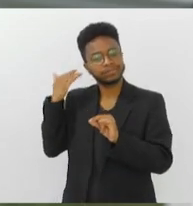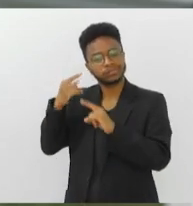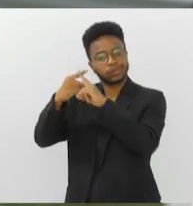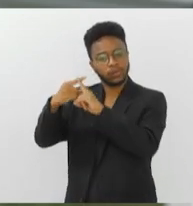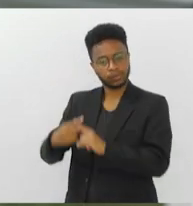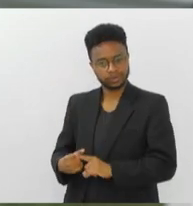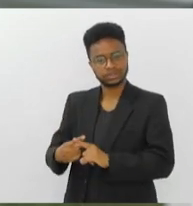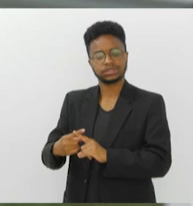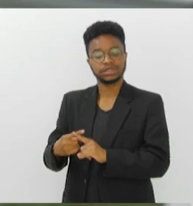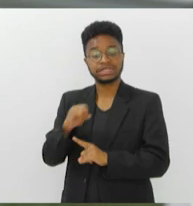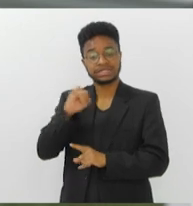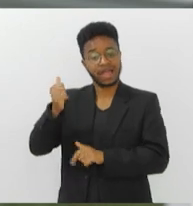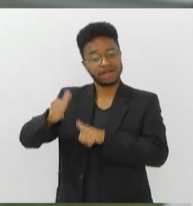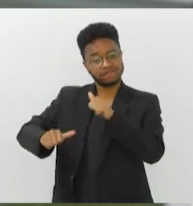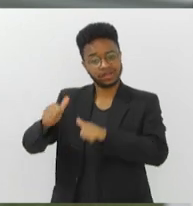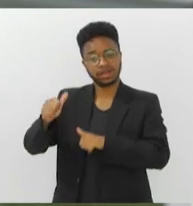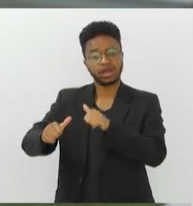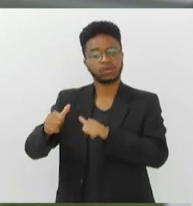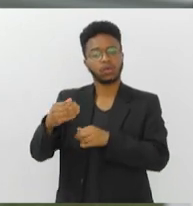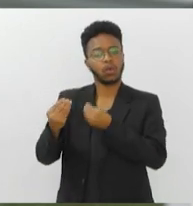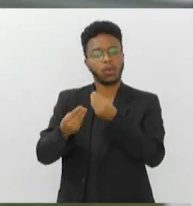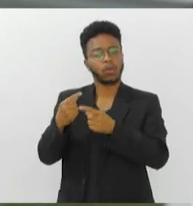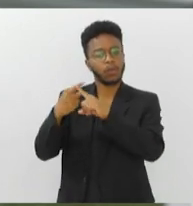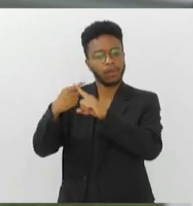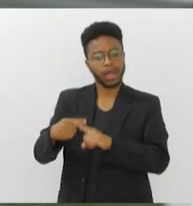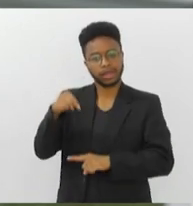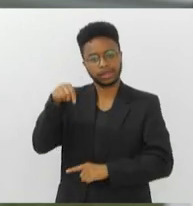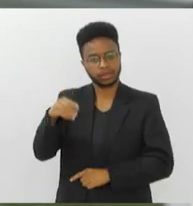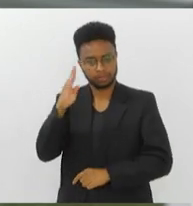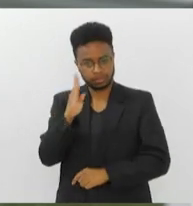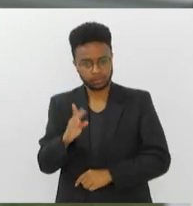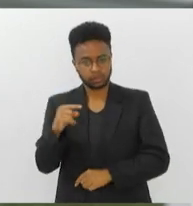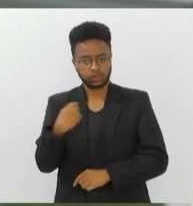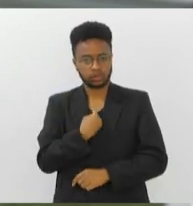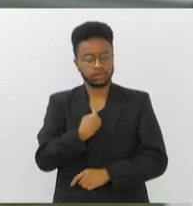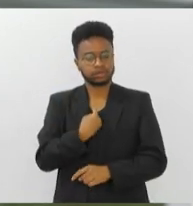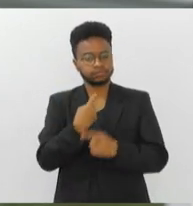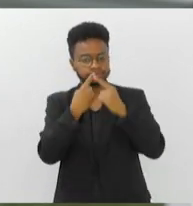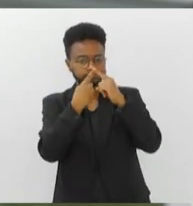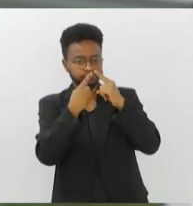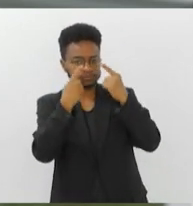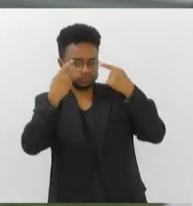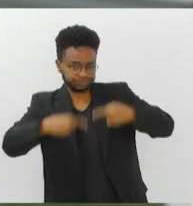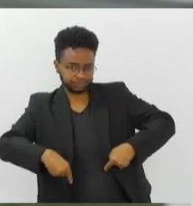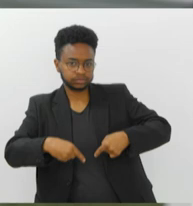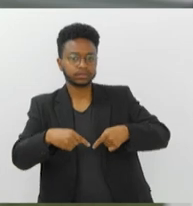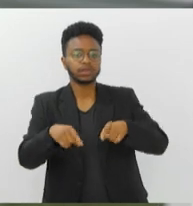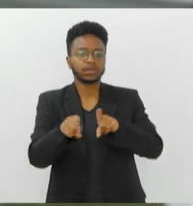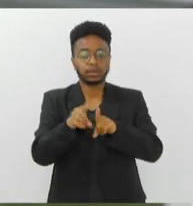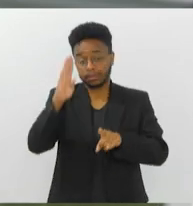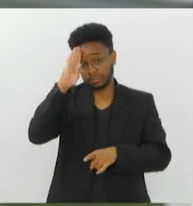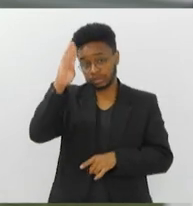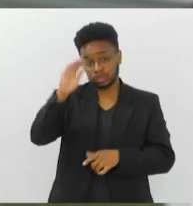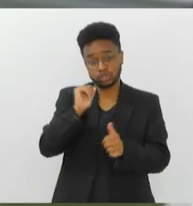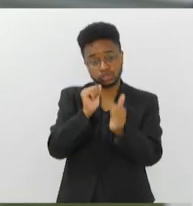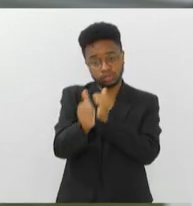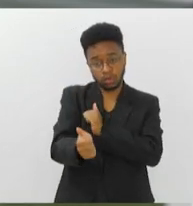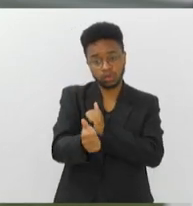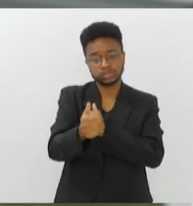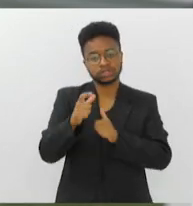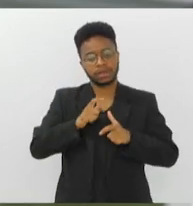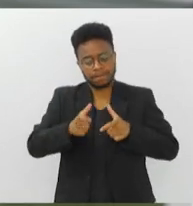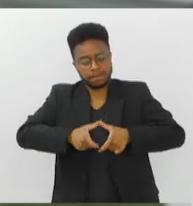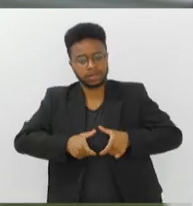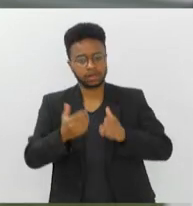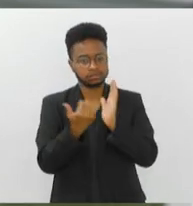nós avaliarmos os mundiais em que o Brasil disputou nos últimos anos, especialmente aqueles dos esportes que colocam mais medalhas